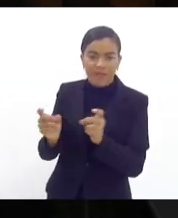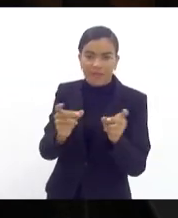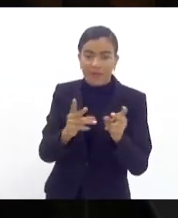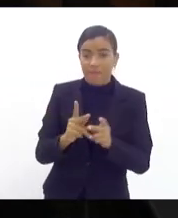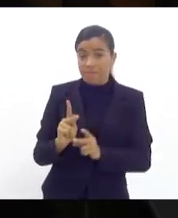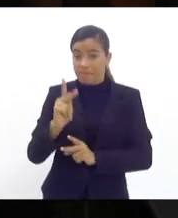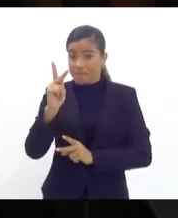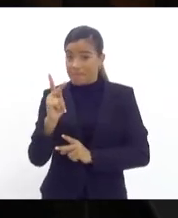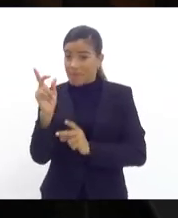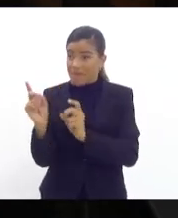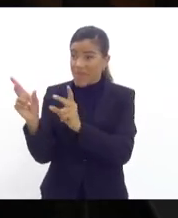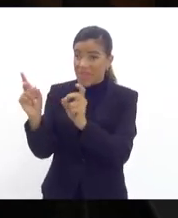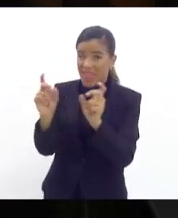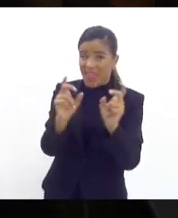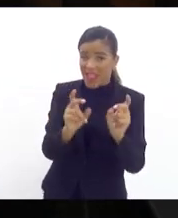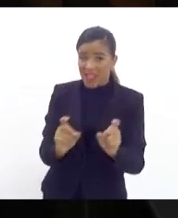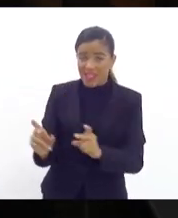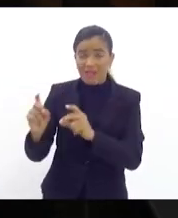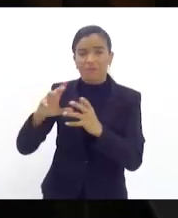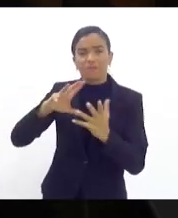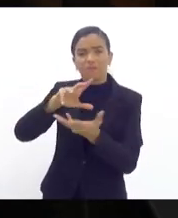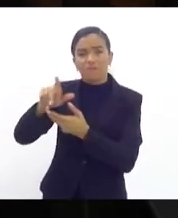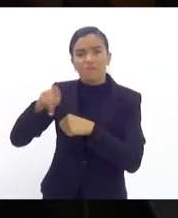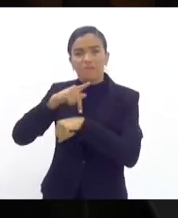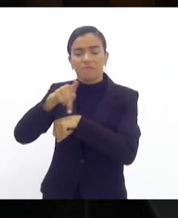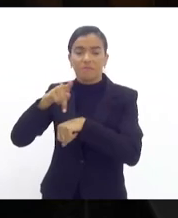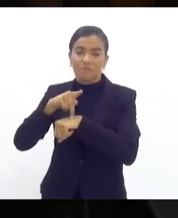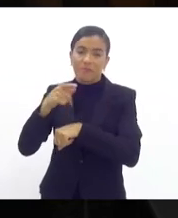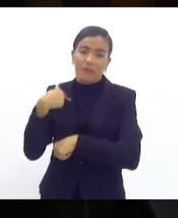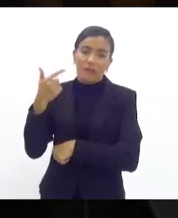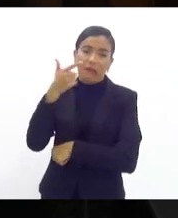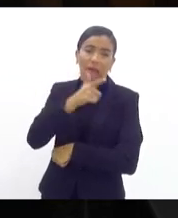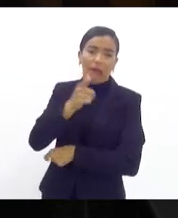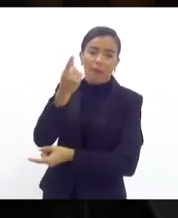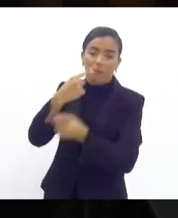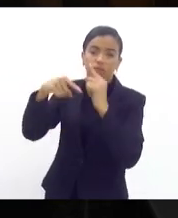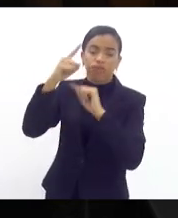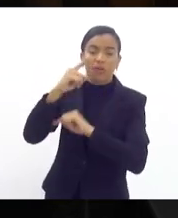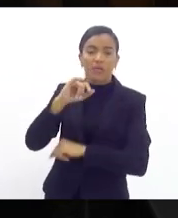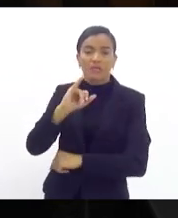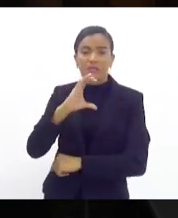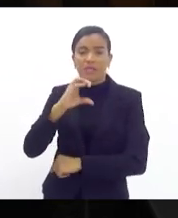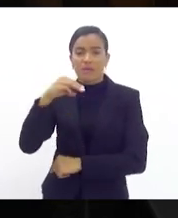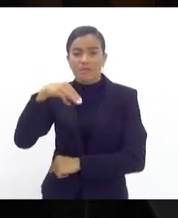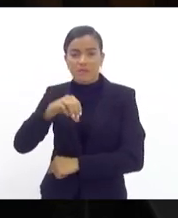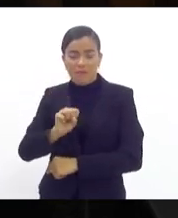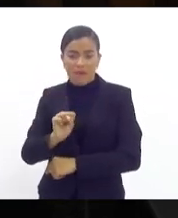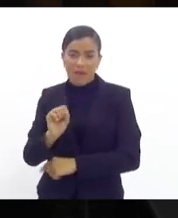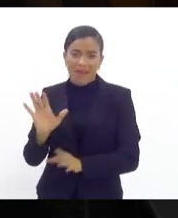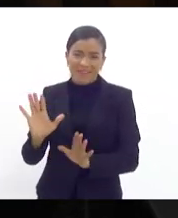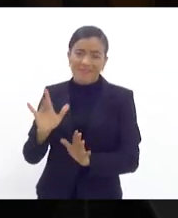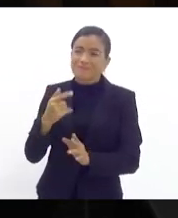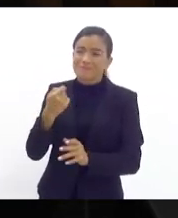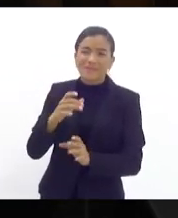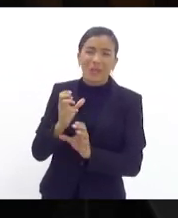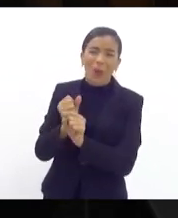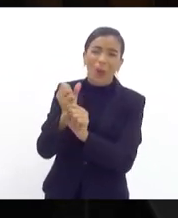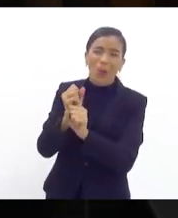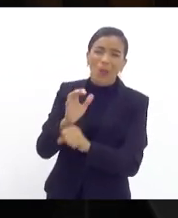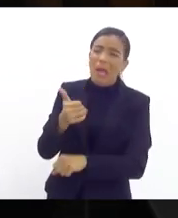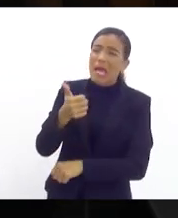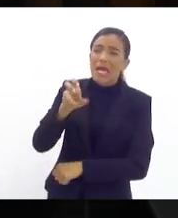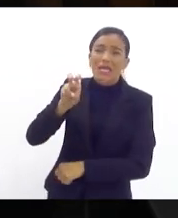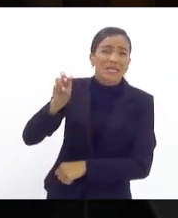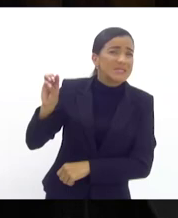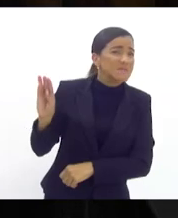petróleo exportado, a teria um ganho de ICMS superior, sem fazer muita conta, a 15